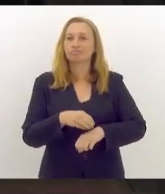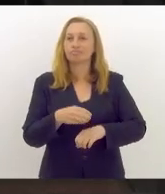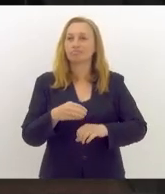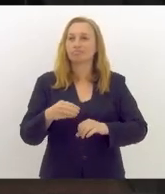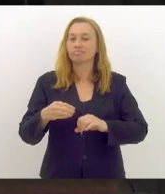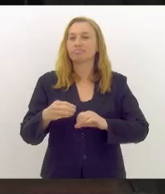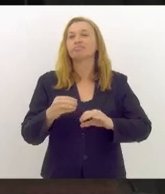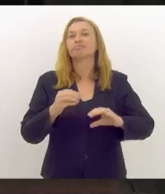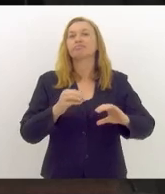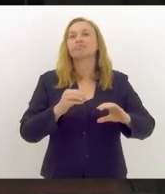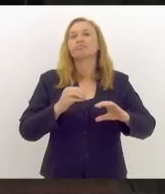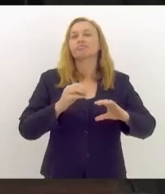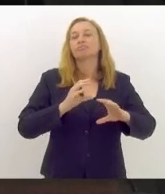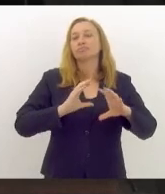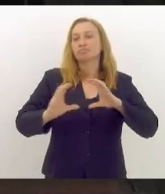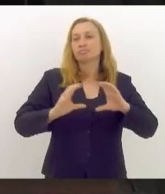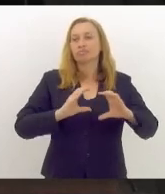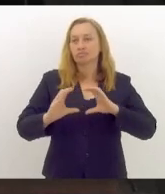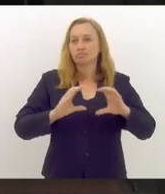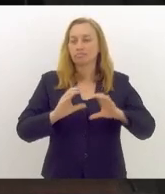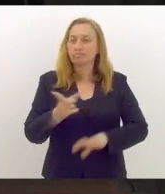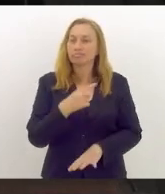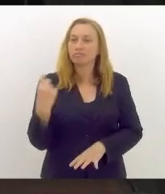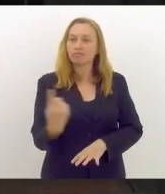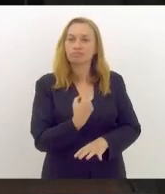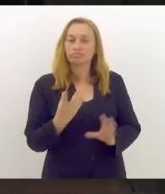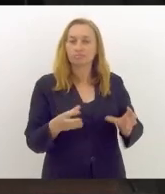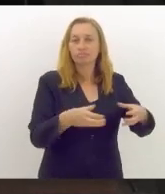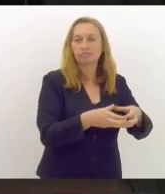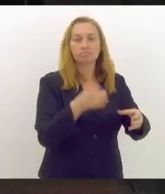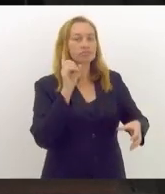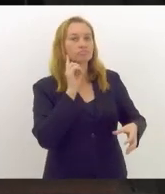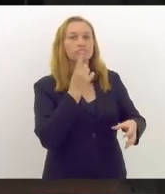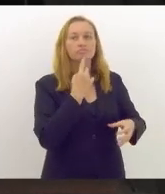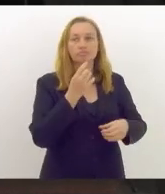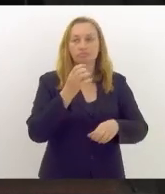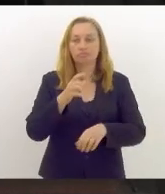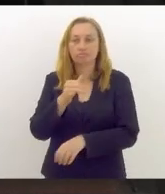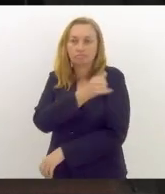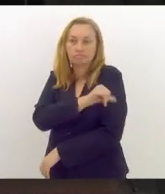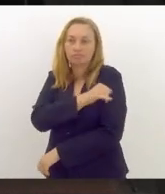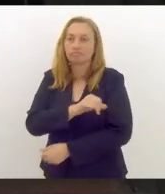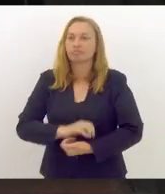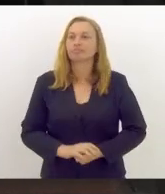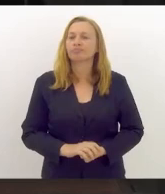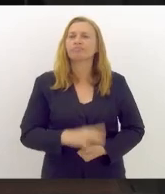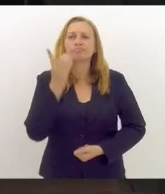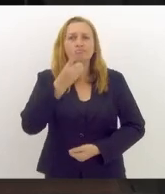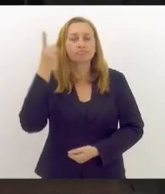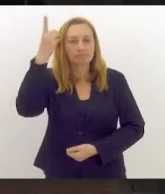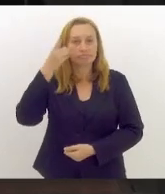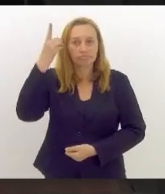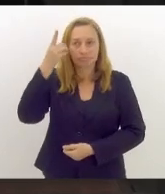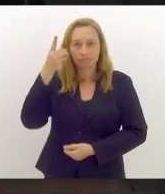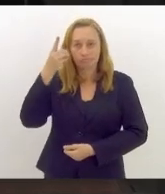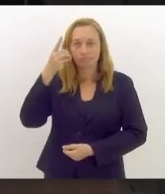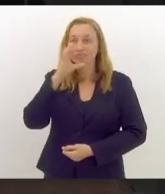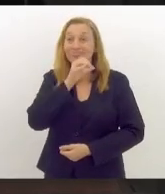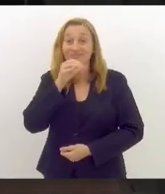sociolinguística entre nós aqui e a comunidade surda do Rio de Janeiro. Deputada Sérgio Jordão,